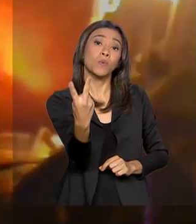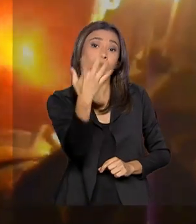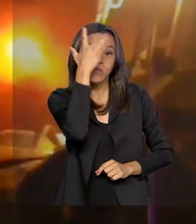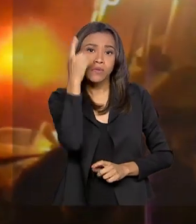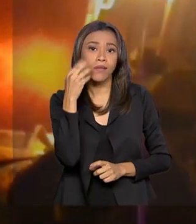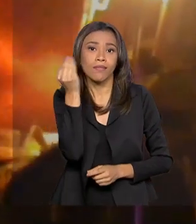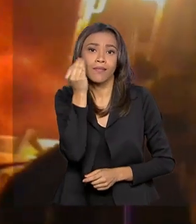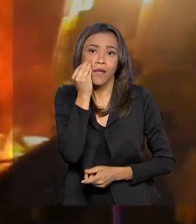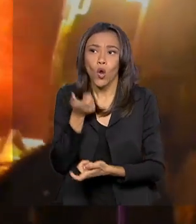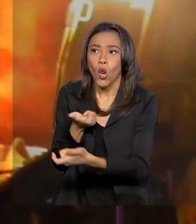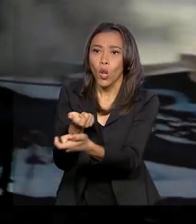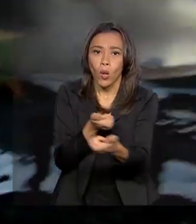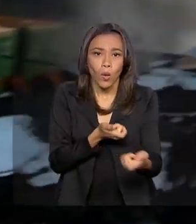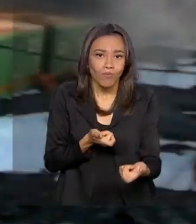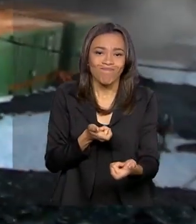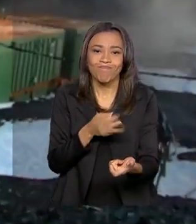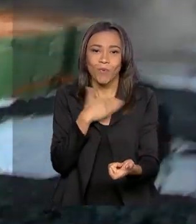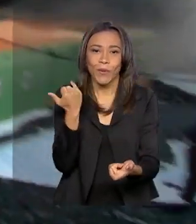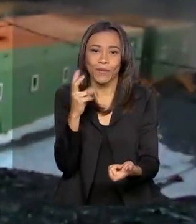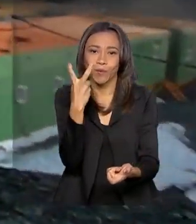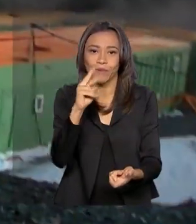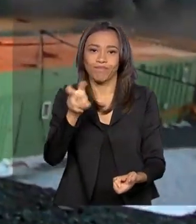controlar as chamas morreram.